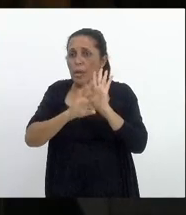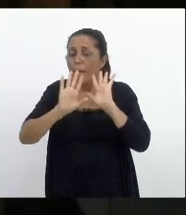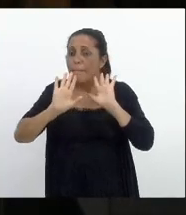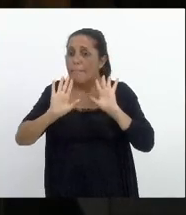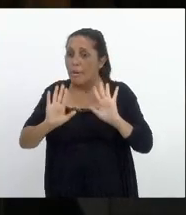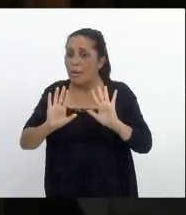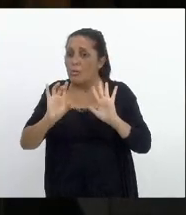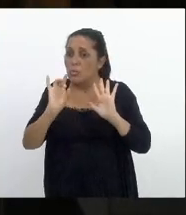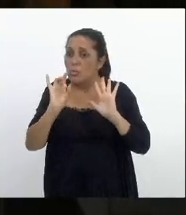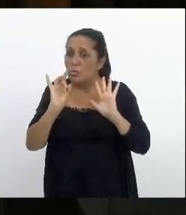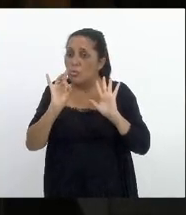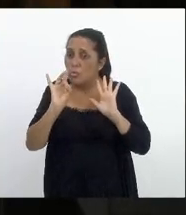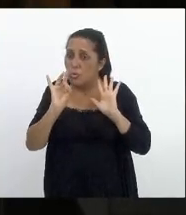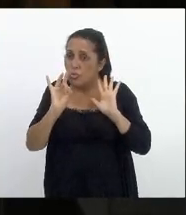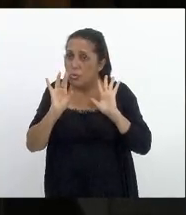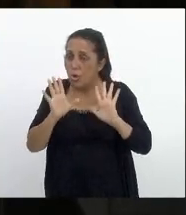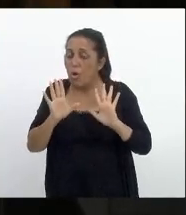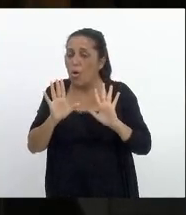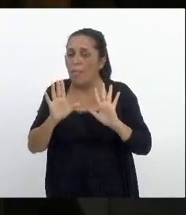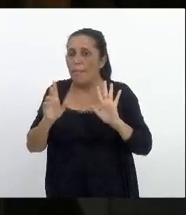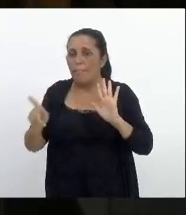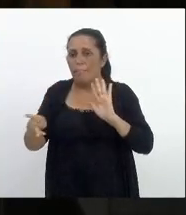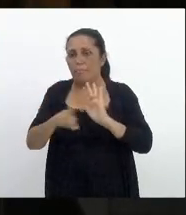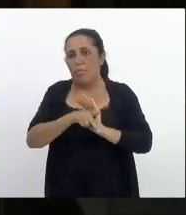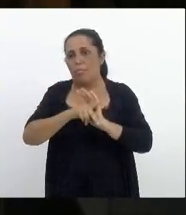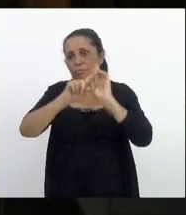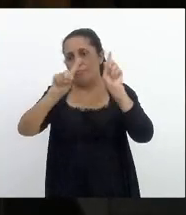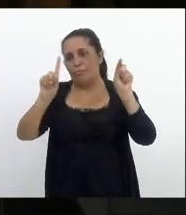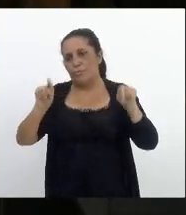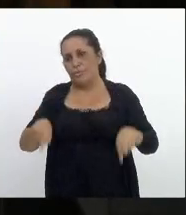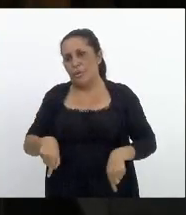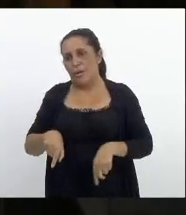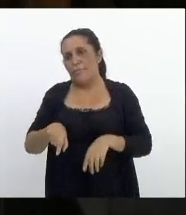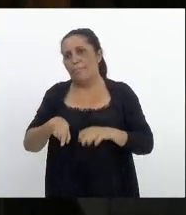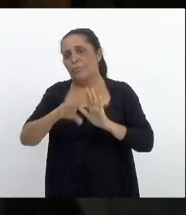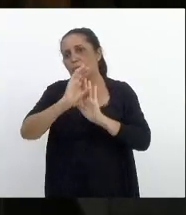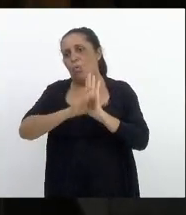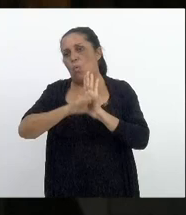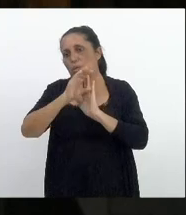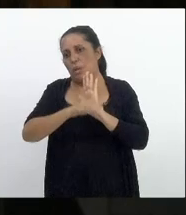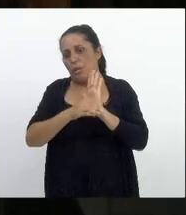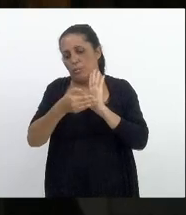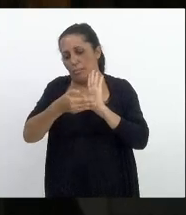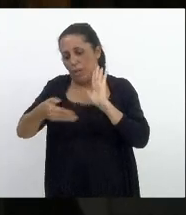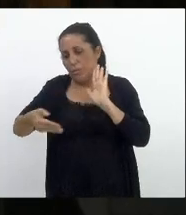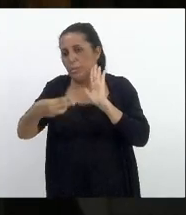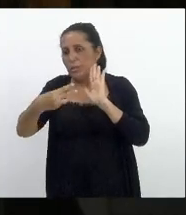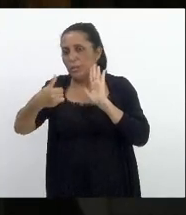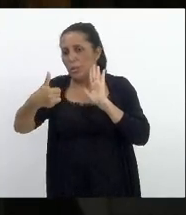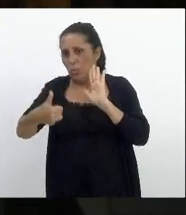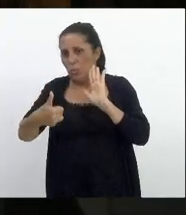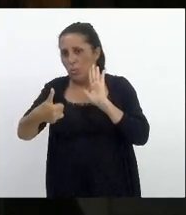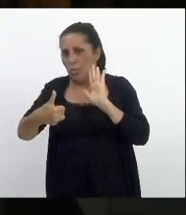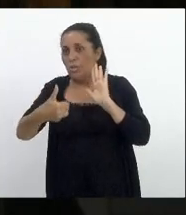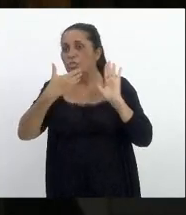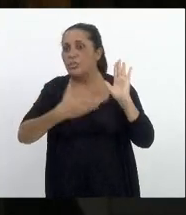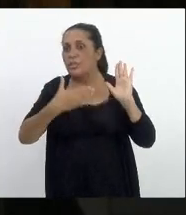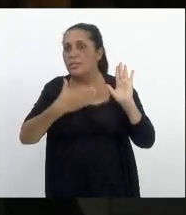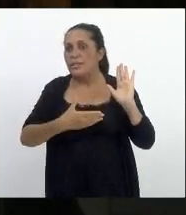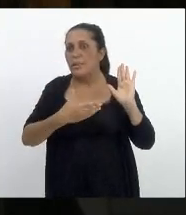venham a ser concursados a partir de 31 de dezembro de 21